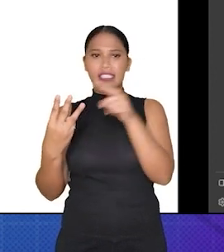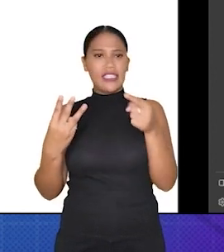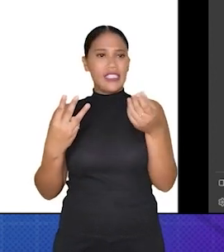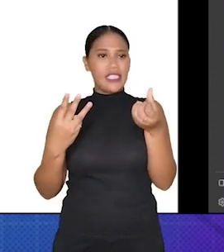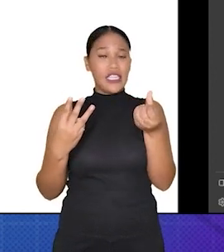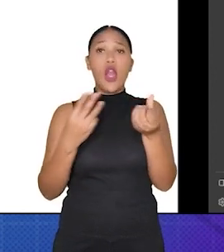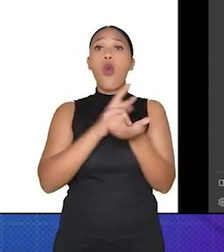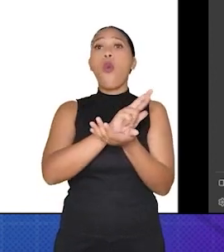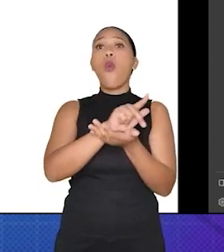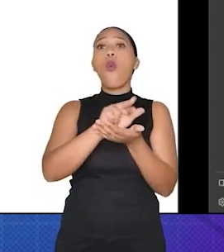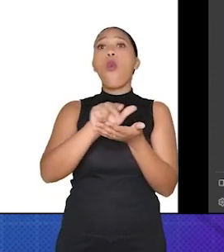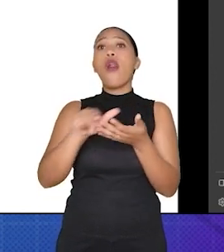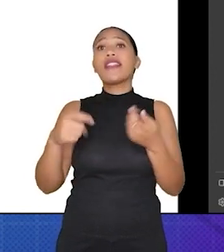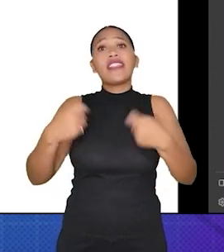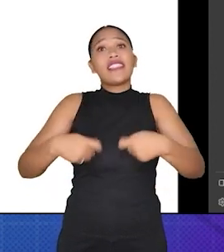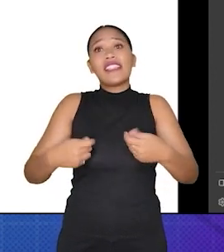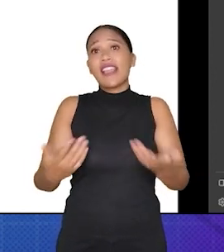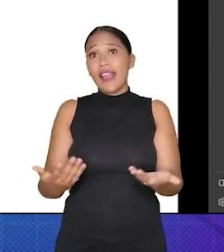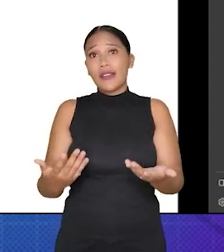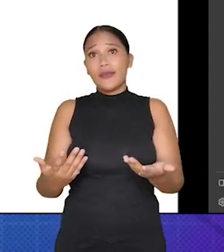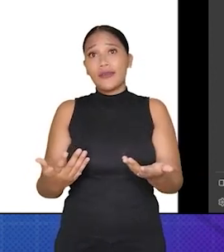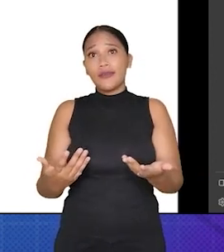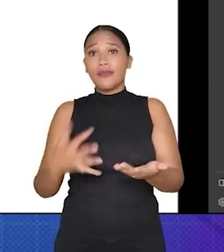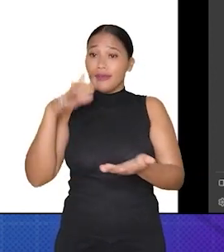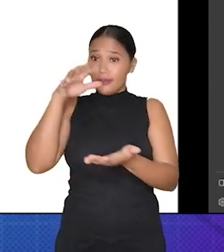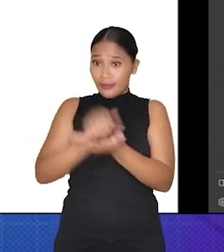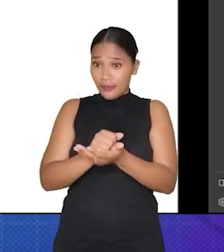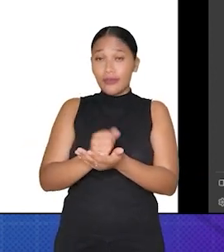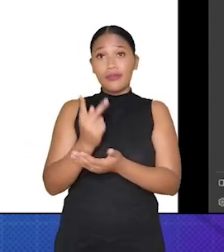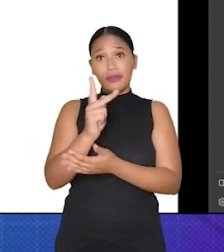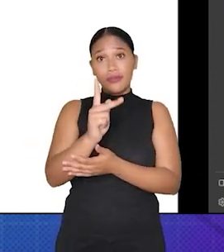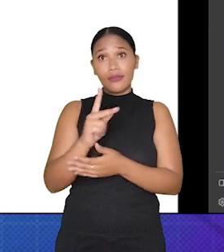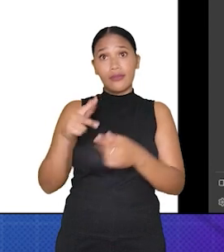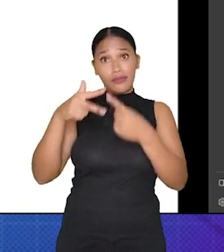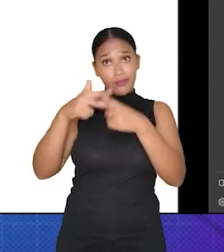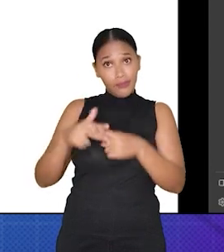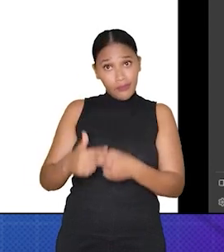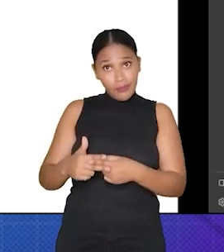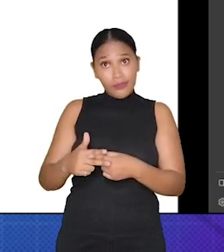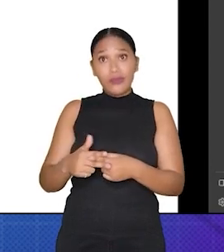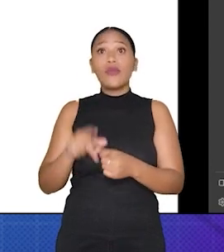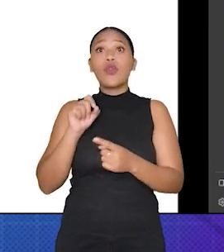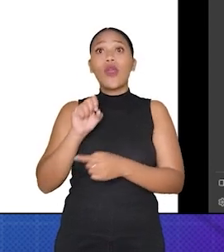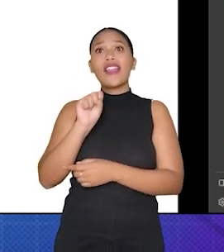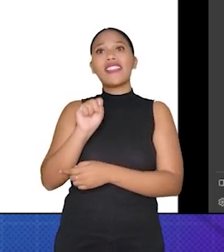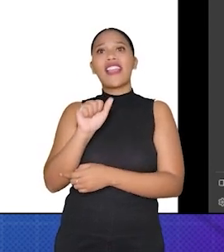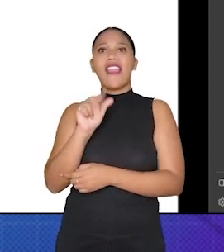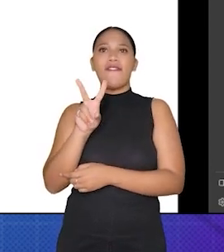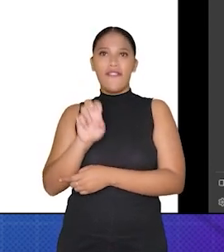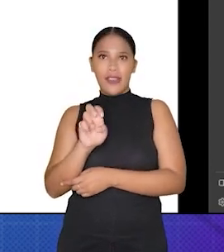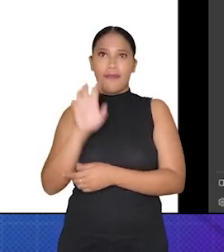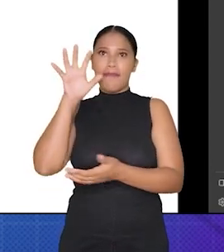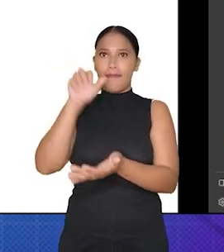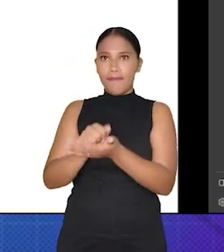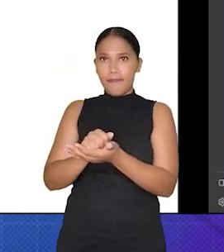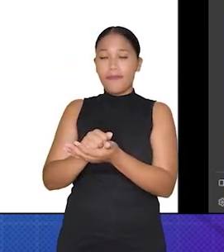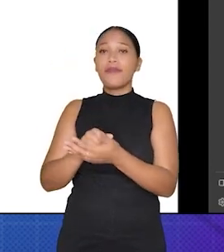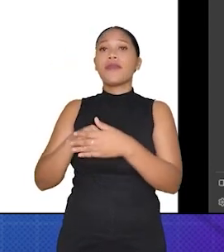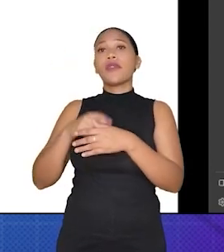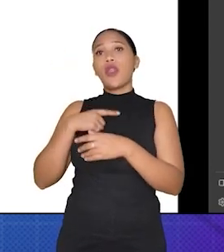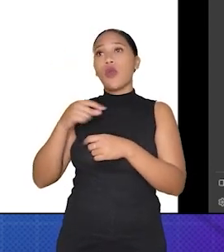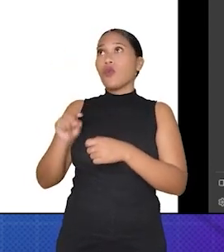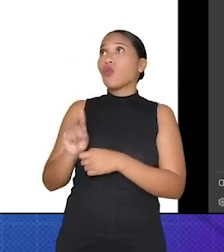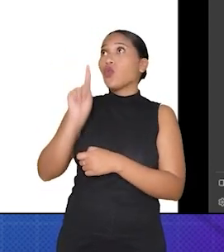adicionar quantos eventos e ações forem necessários. Salve suas alterações na Folha de Eventos clicando no botão Save, Salvar,